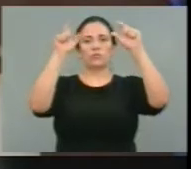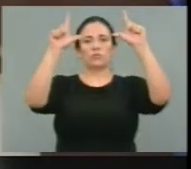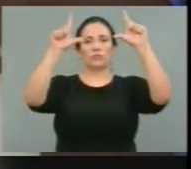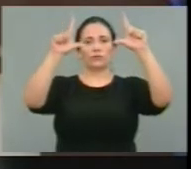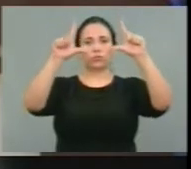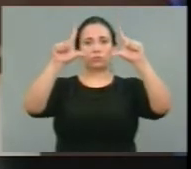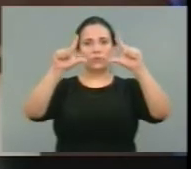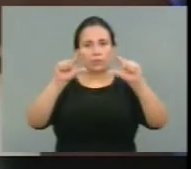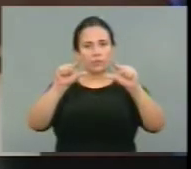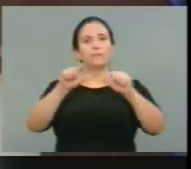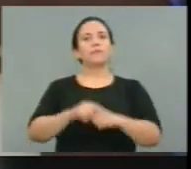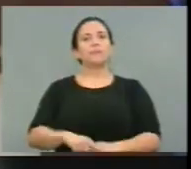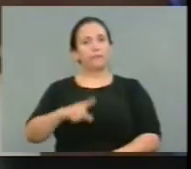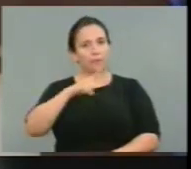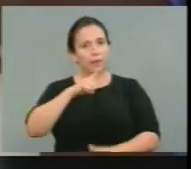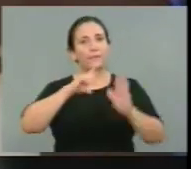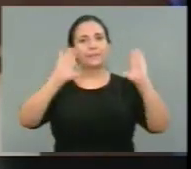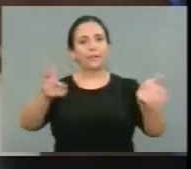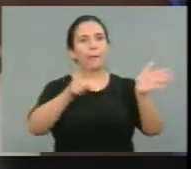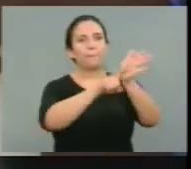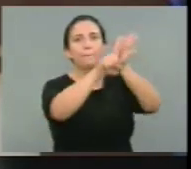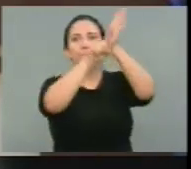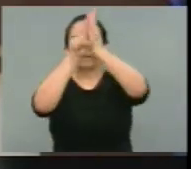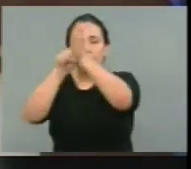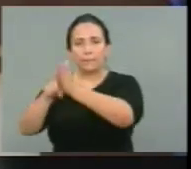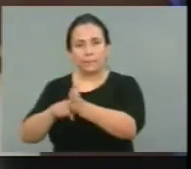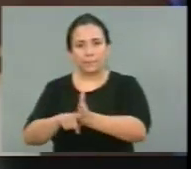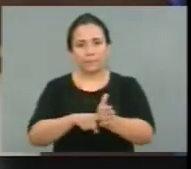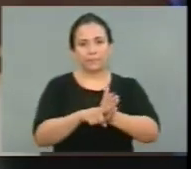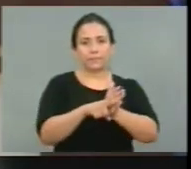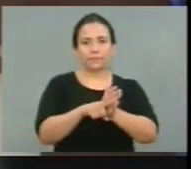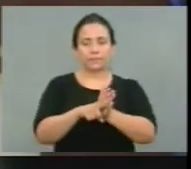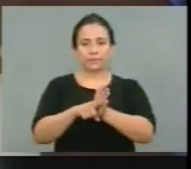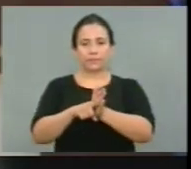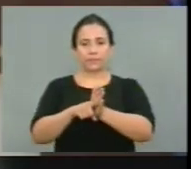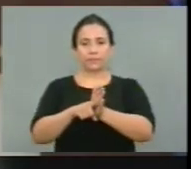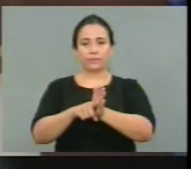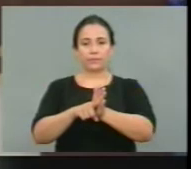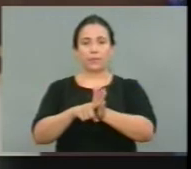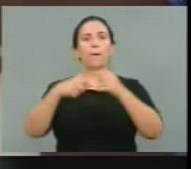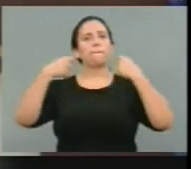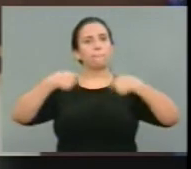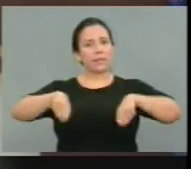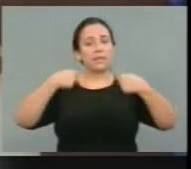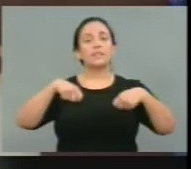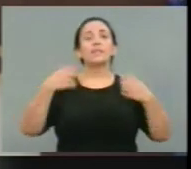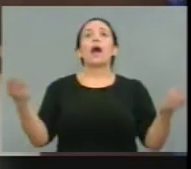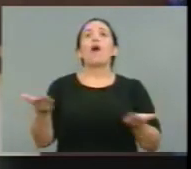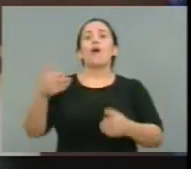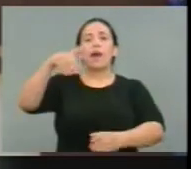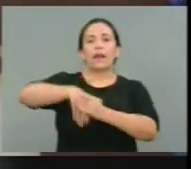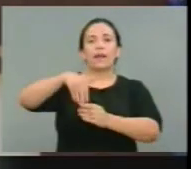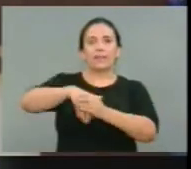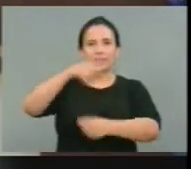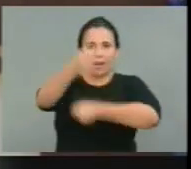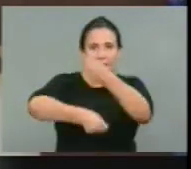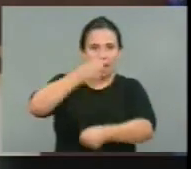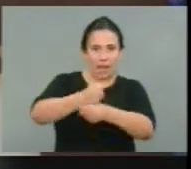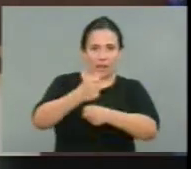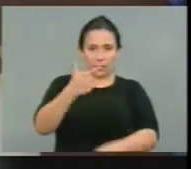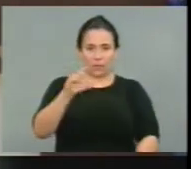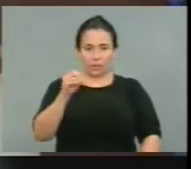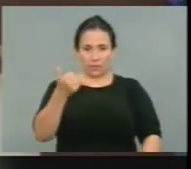de rebaixar o debate das eleições de 2016. Nós temos que elevar o debate. Temos aqui...